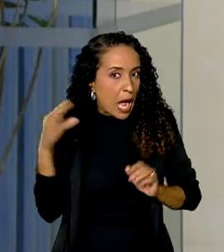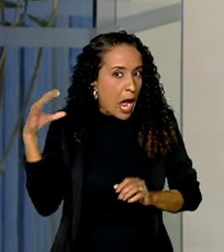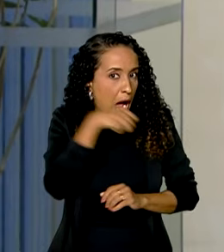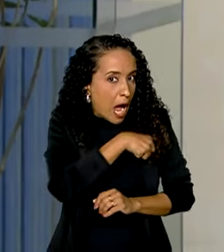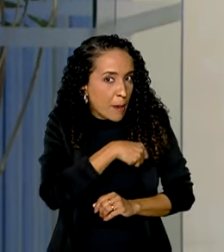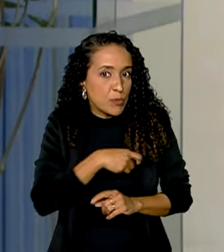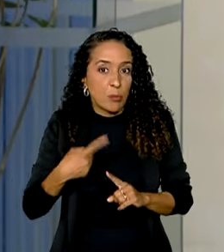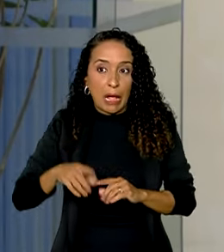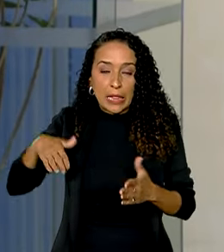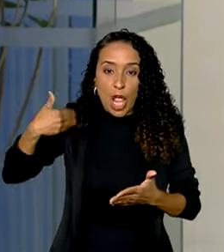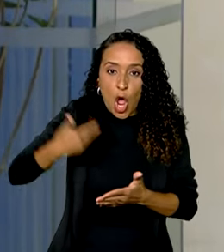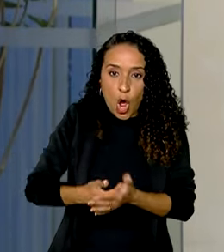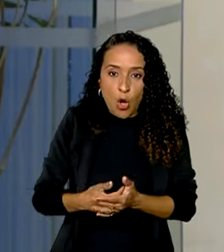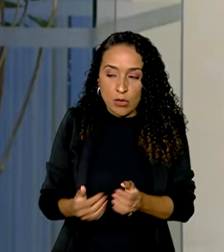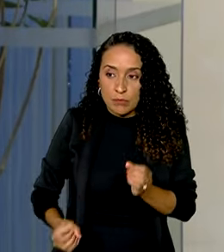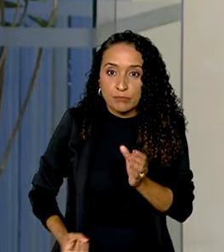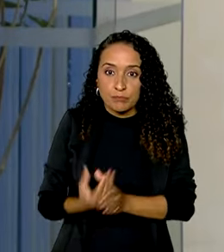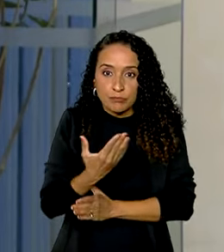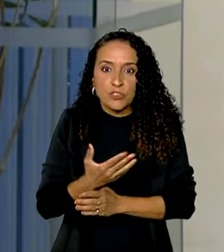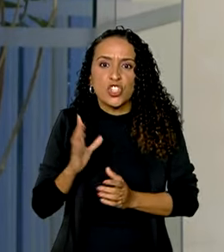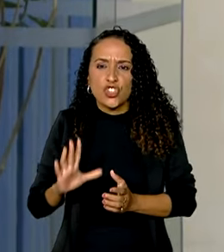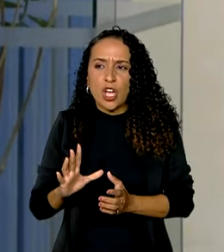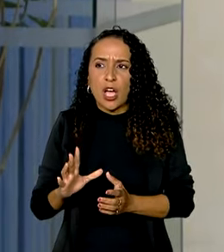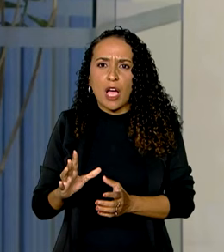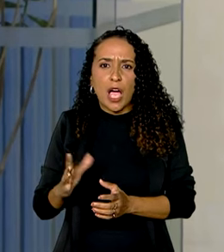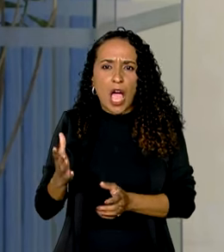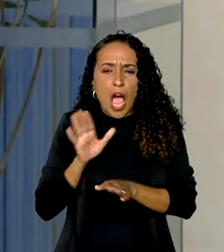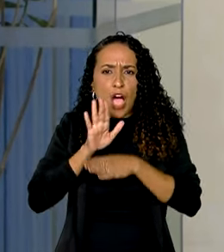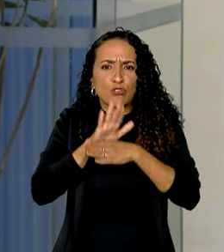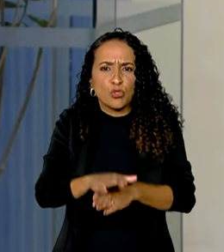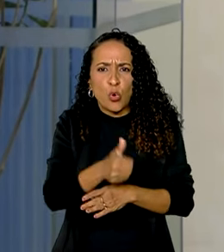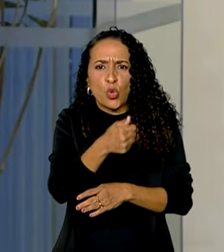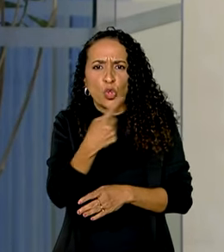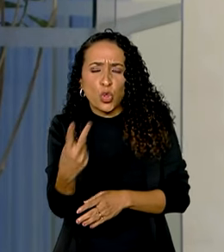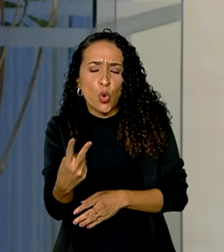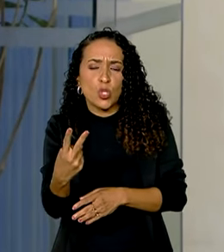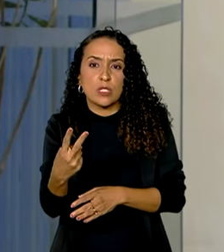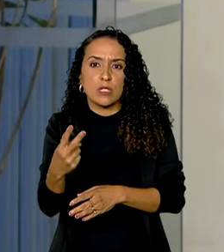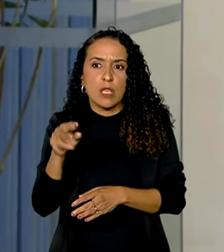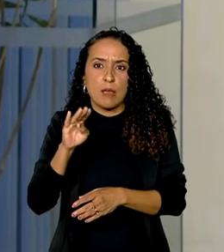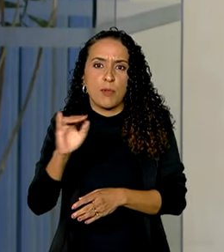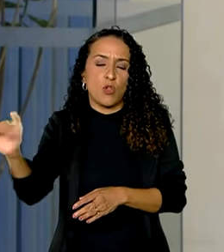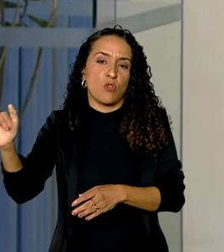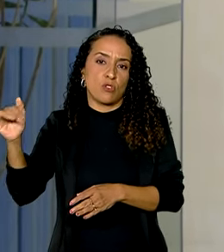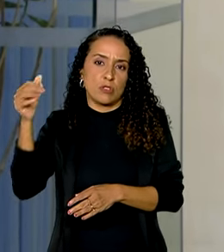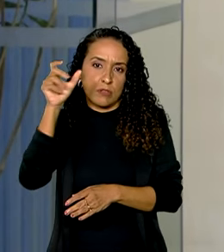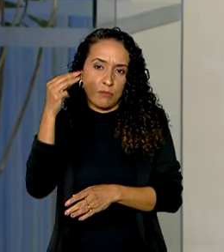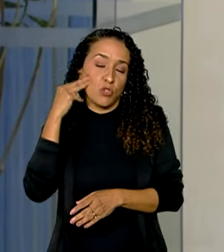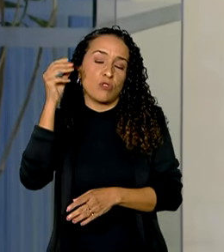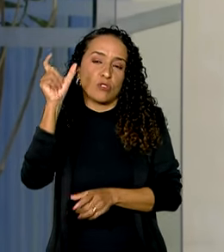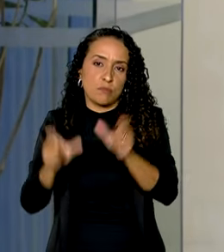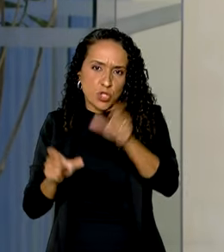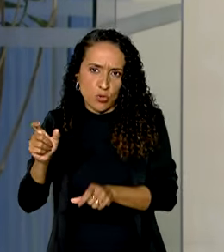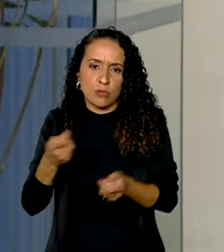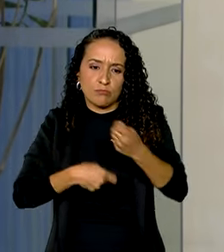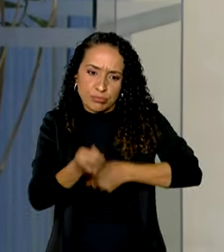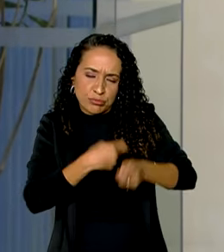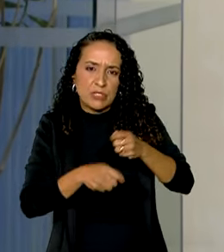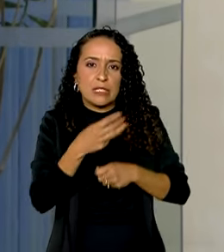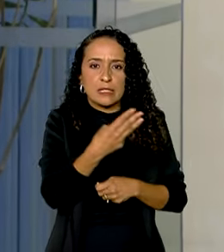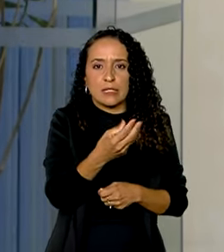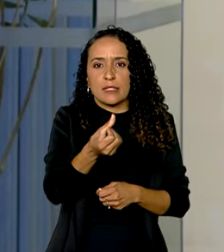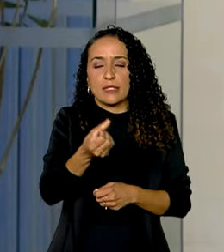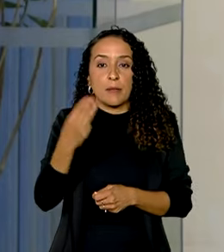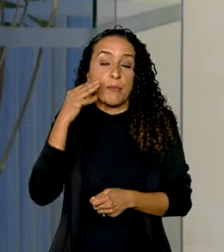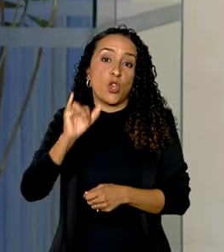agora, desde que o programa foi criado, já beneficiou mais de 12 milhões de pessoas que já renegociaram 36 bilhões de